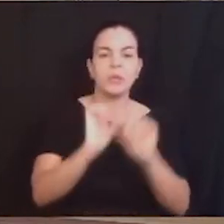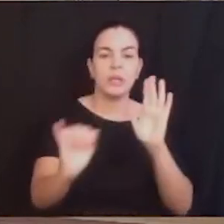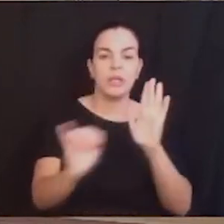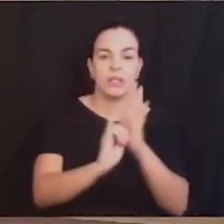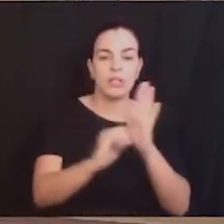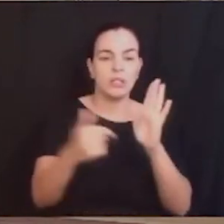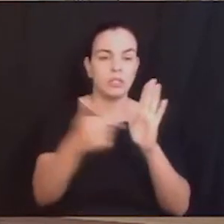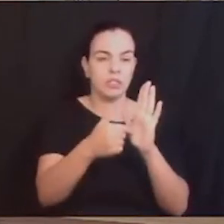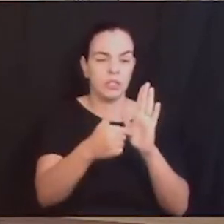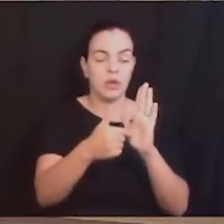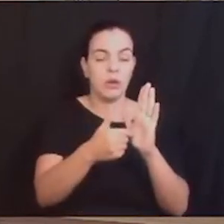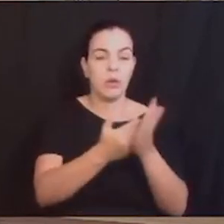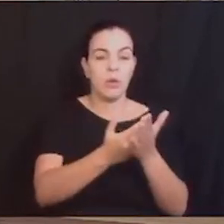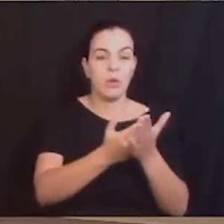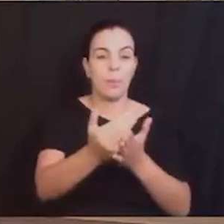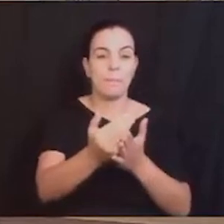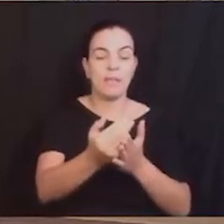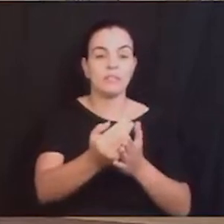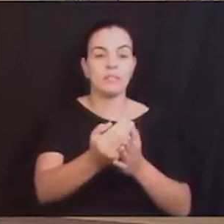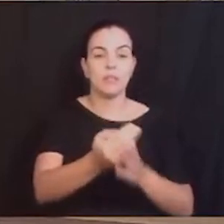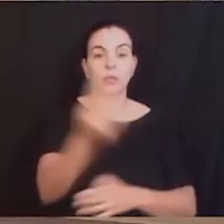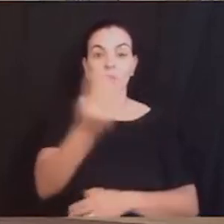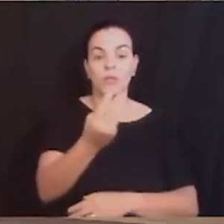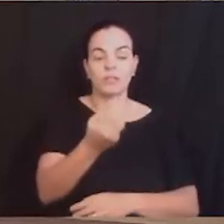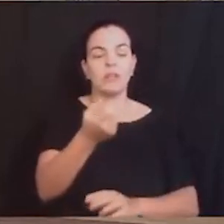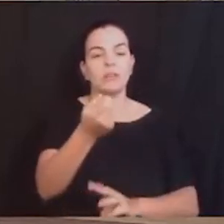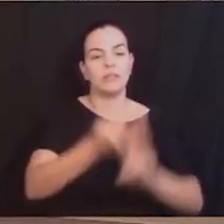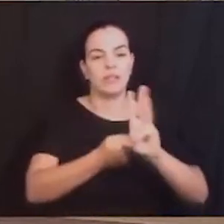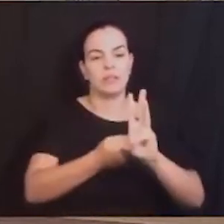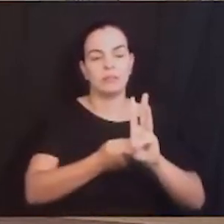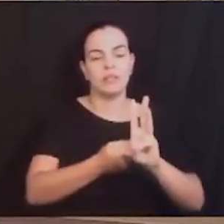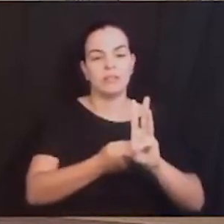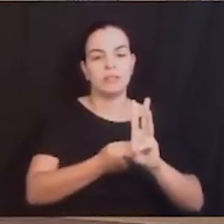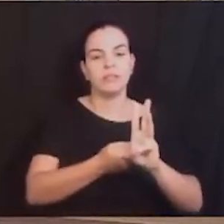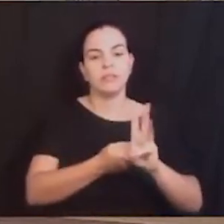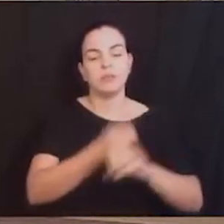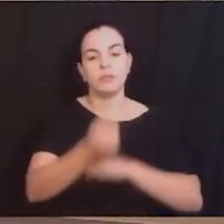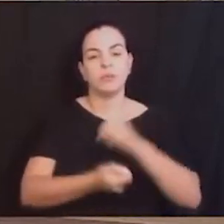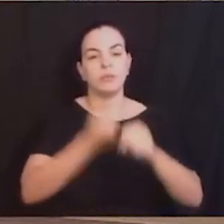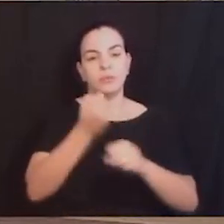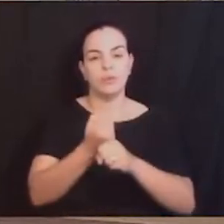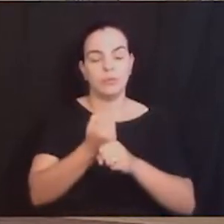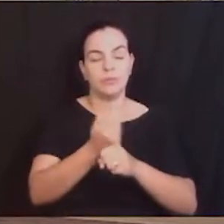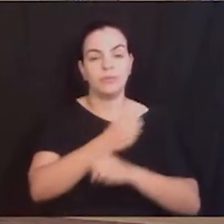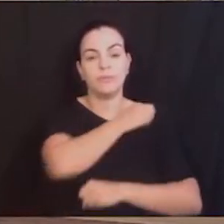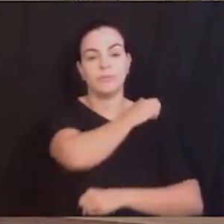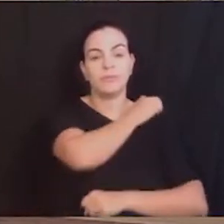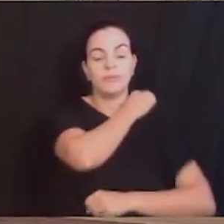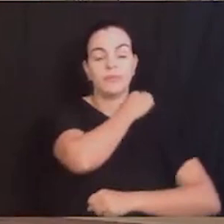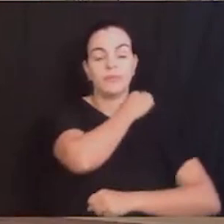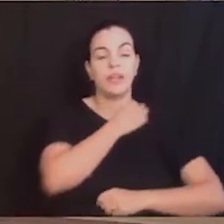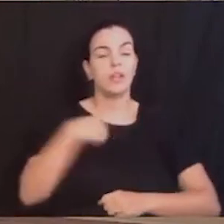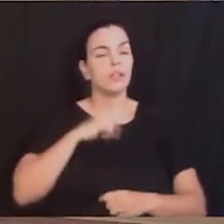terceiro trimestre. E aí o receio que nós temos é que essa seja mais uma discussão pró